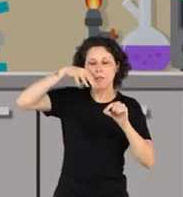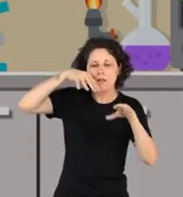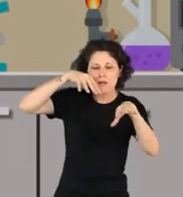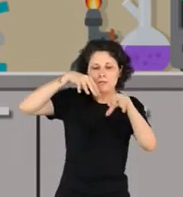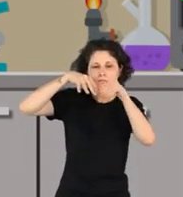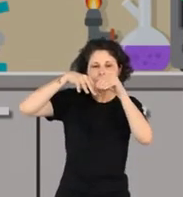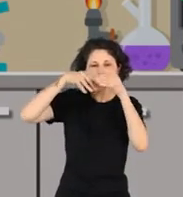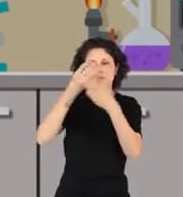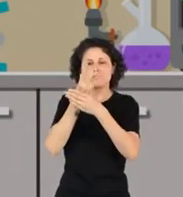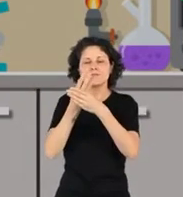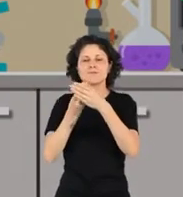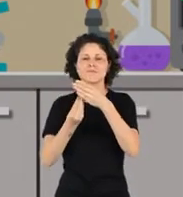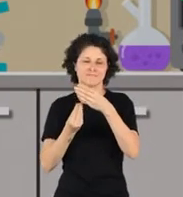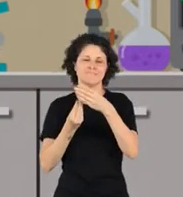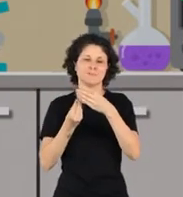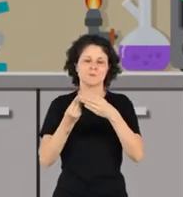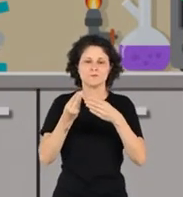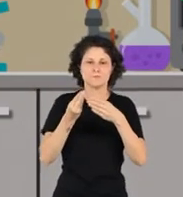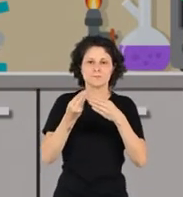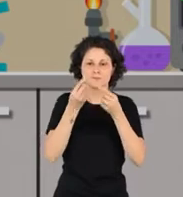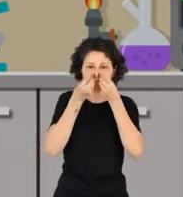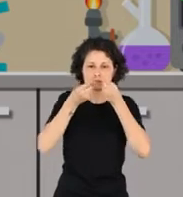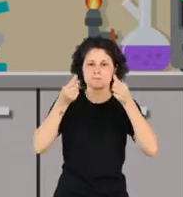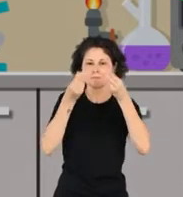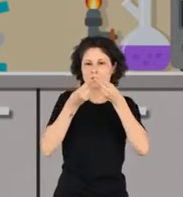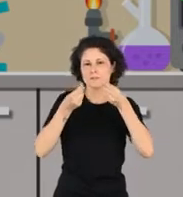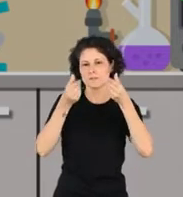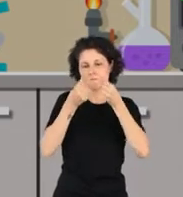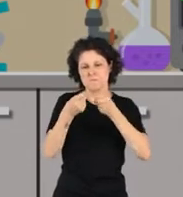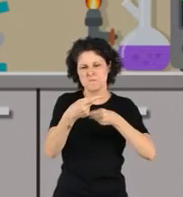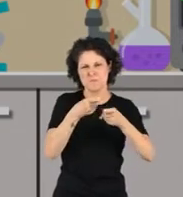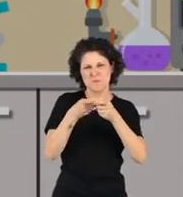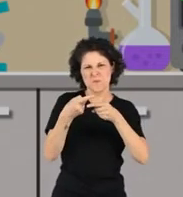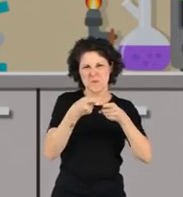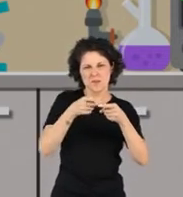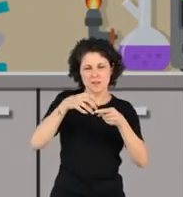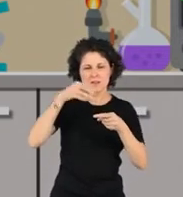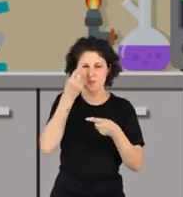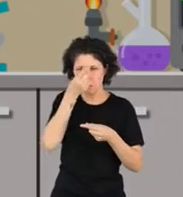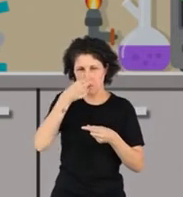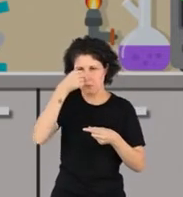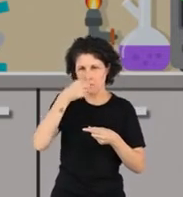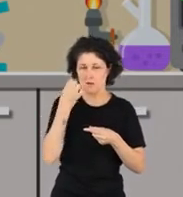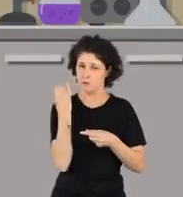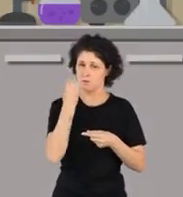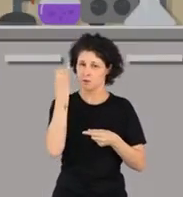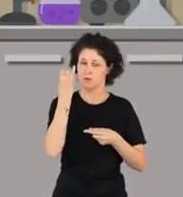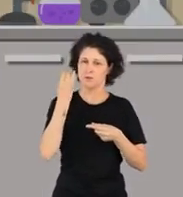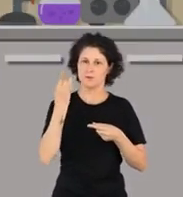proteger o nosso corpo e capturar partículas do ar e micro-organismos que possam ser prejudiciais à nossa saúde.